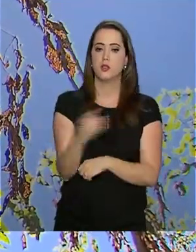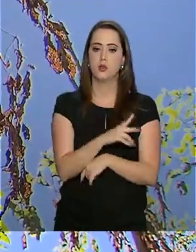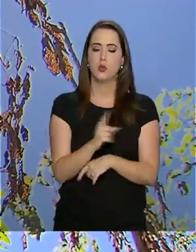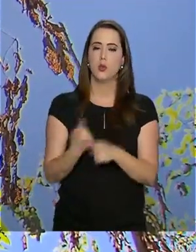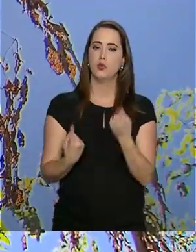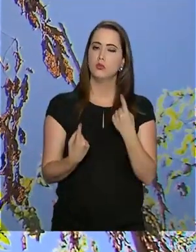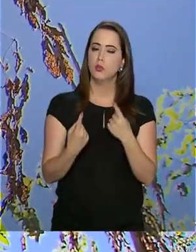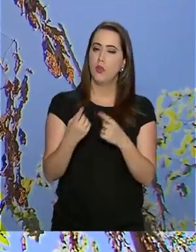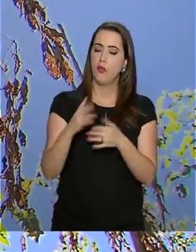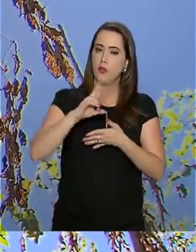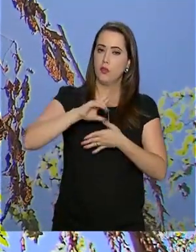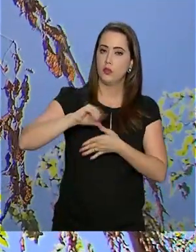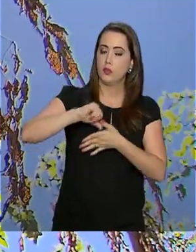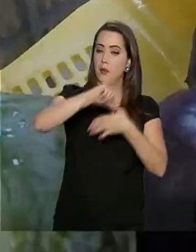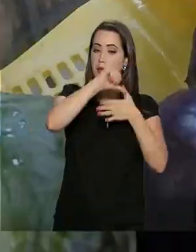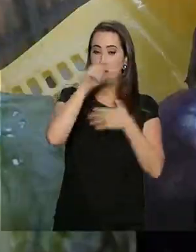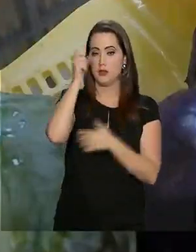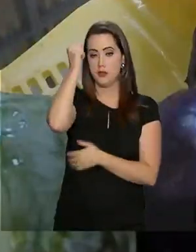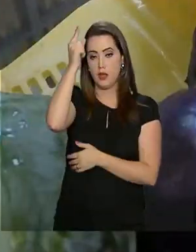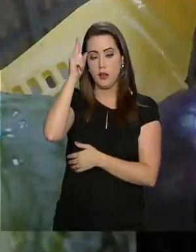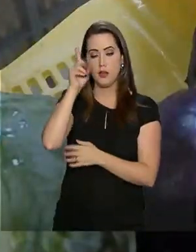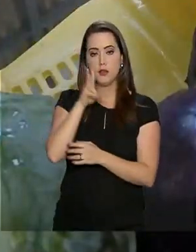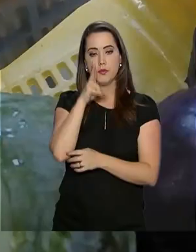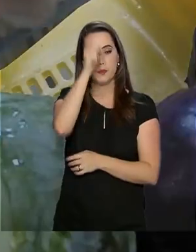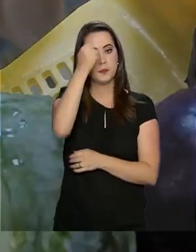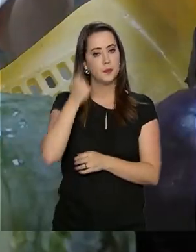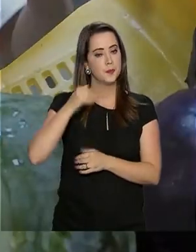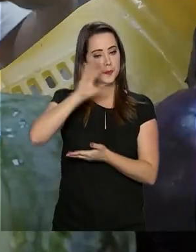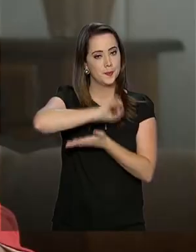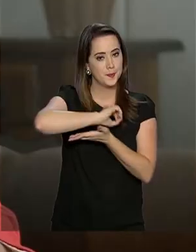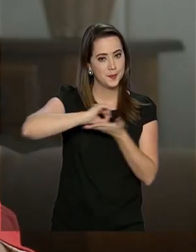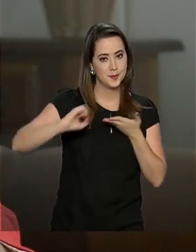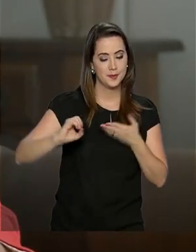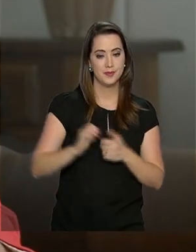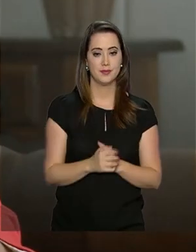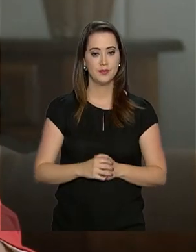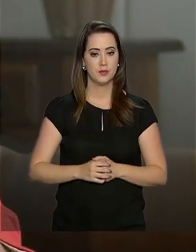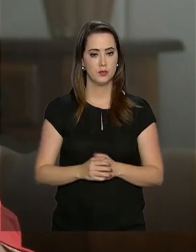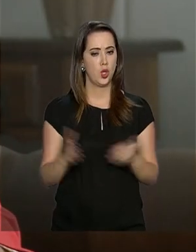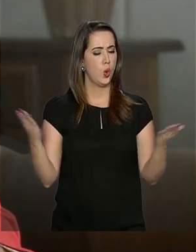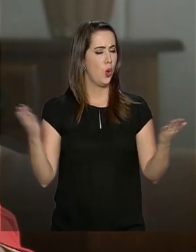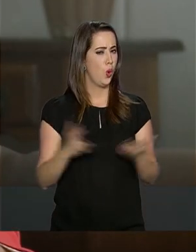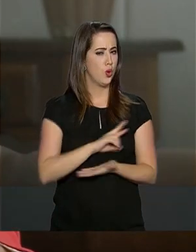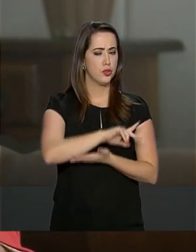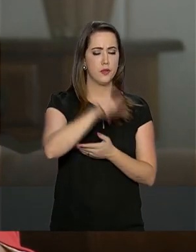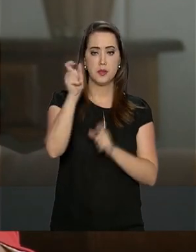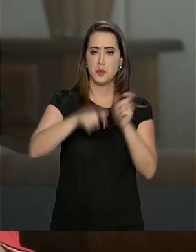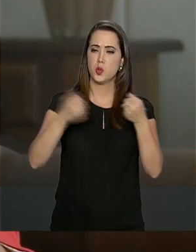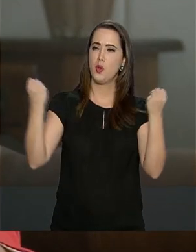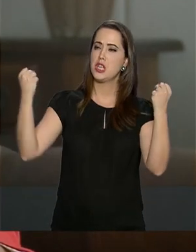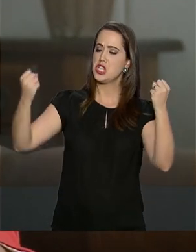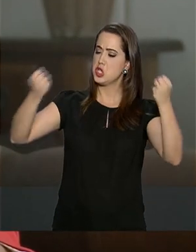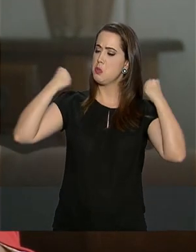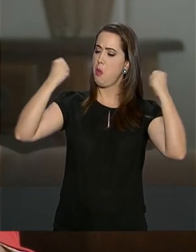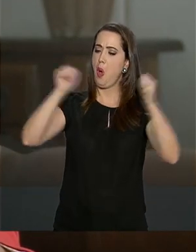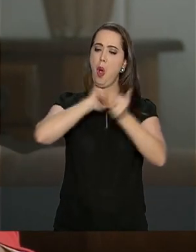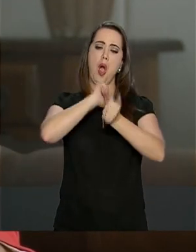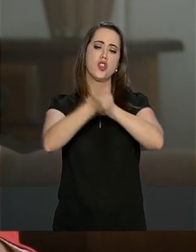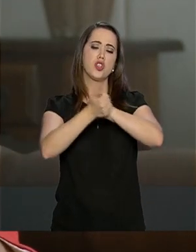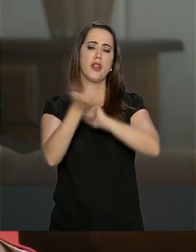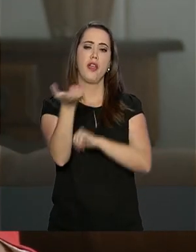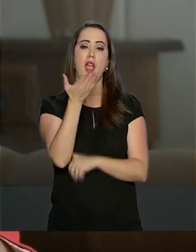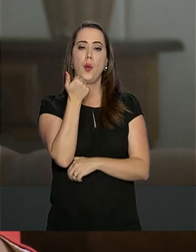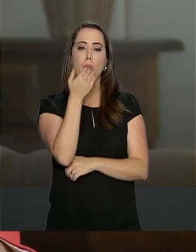América do Sul, a ideia é fortalecer o comércio de orgânicos. Hoje, todo mundo faz esporte, todo mundo quer comer